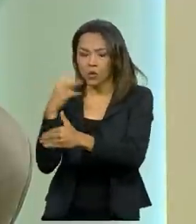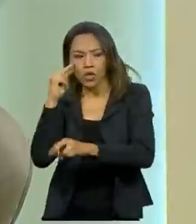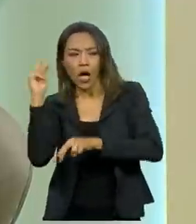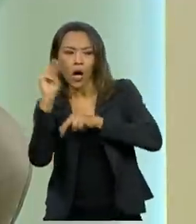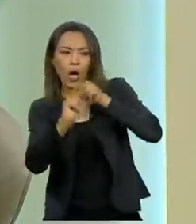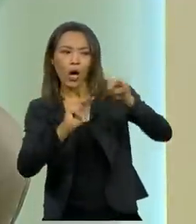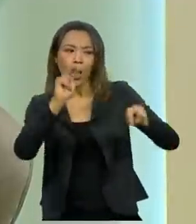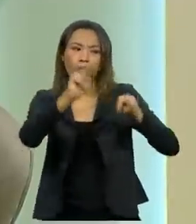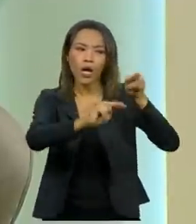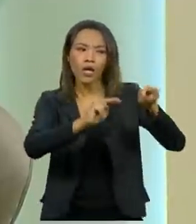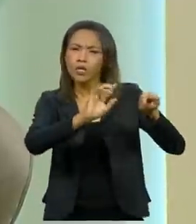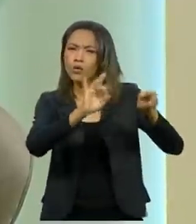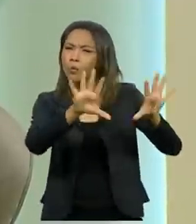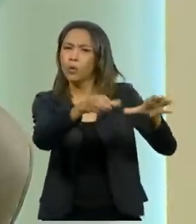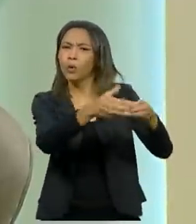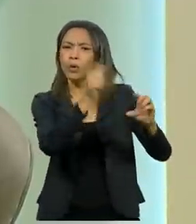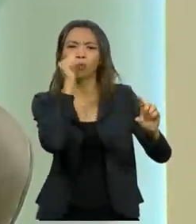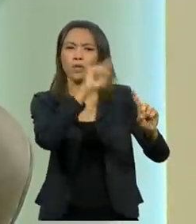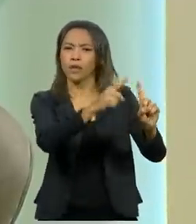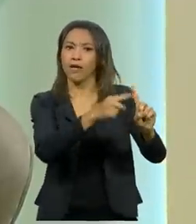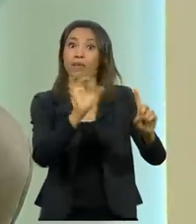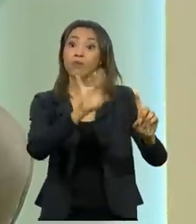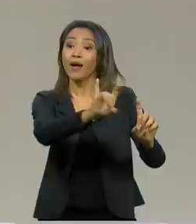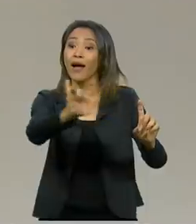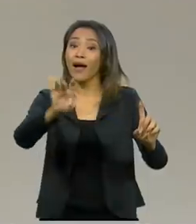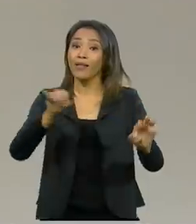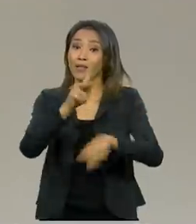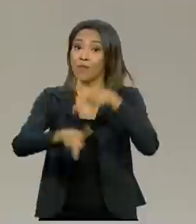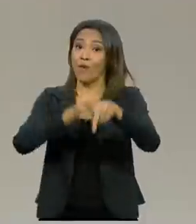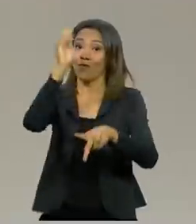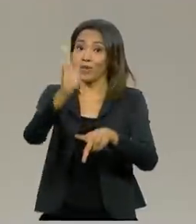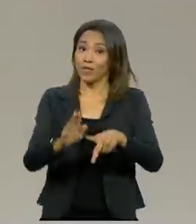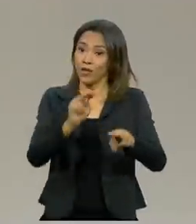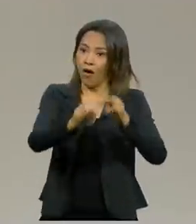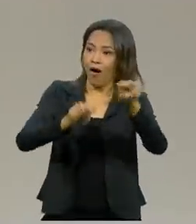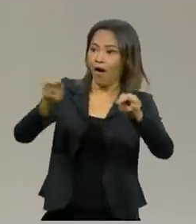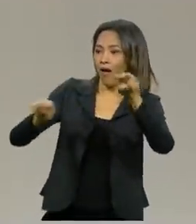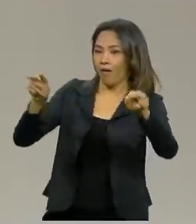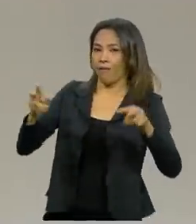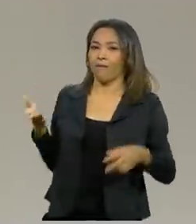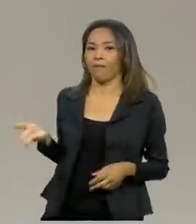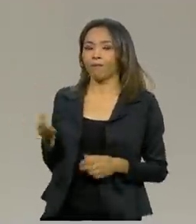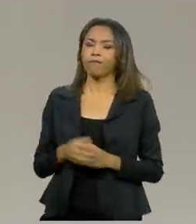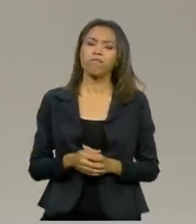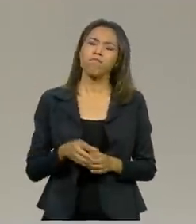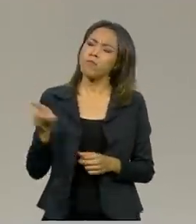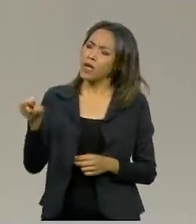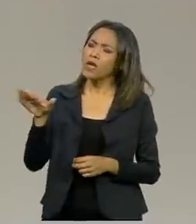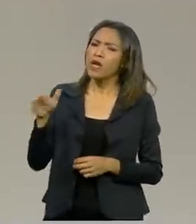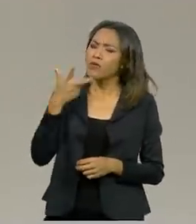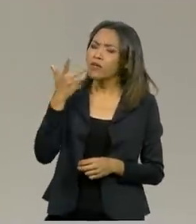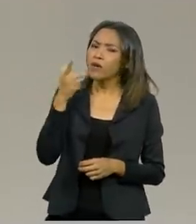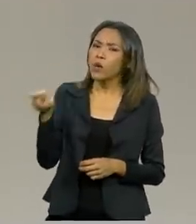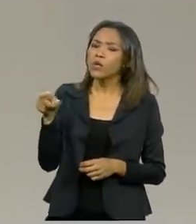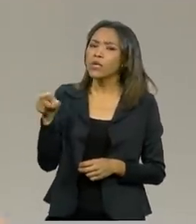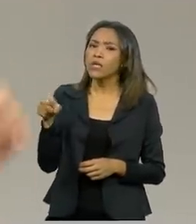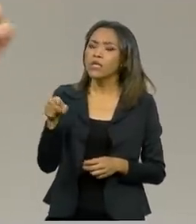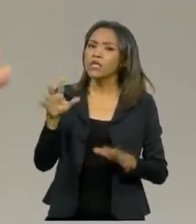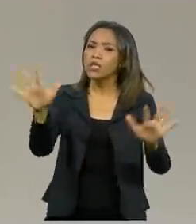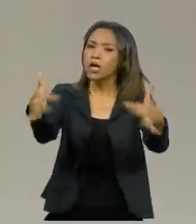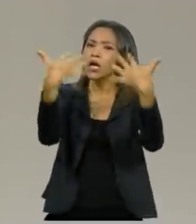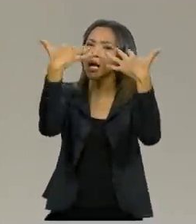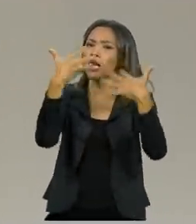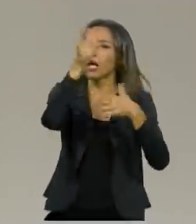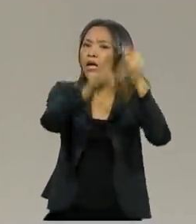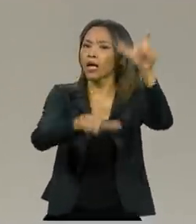não só pelas gestantes, mas por cada um dos brasileiros. Nesse sentido, eu vi que o senhor, mais de uma vez, chamou a atenção das pessoas que